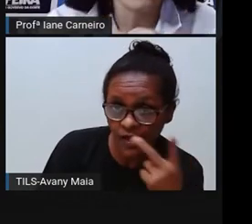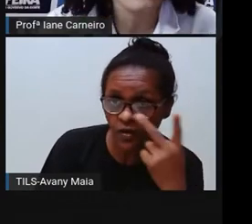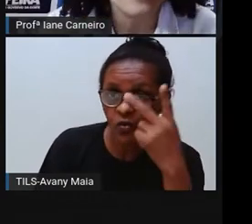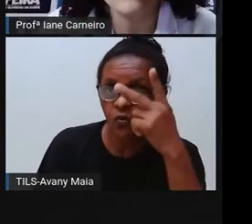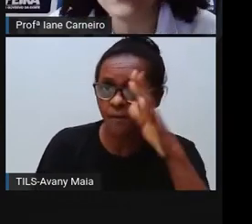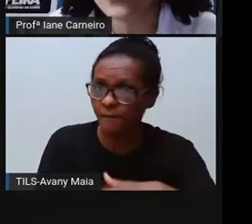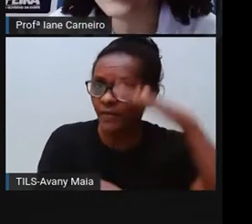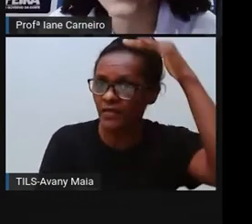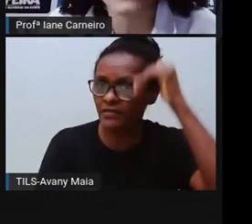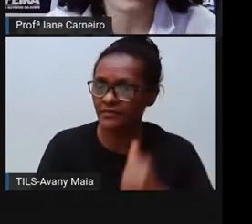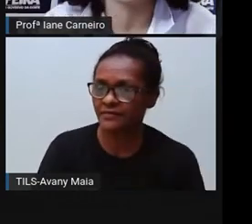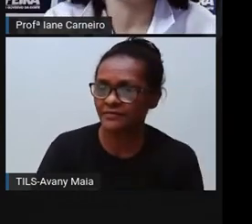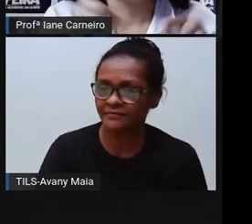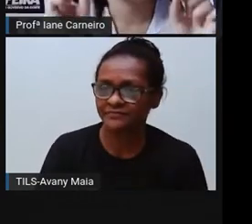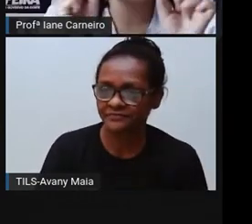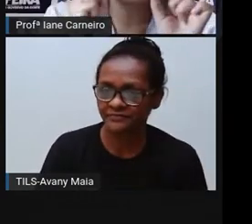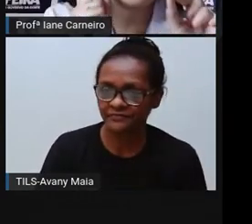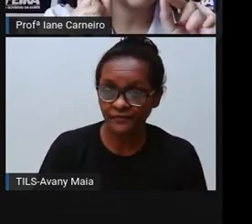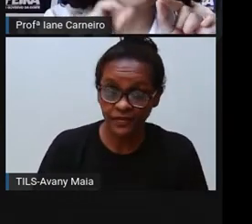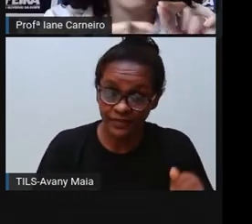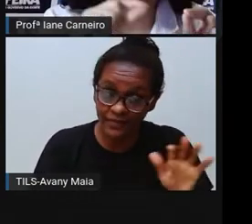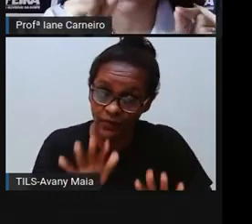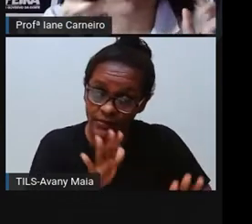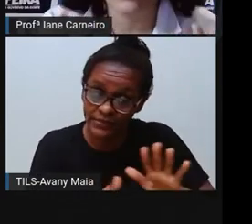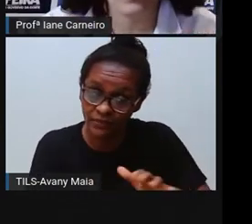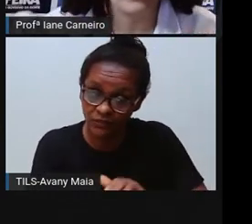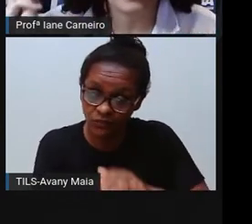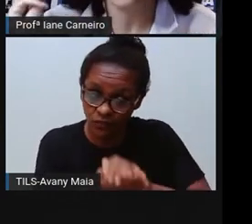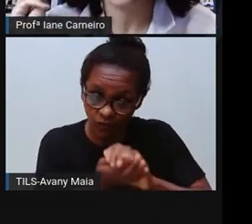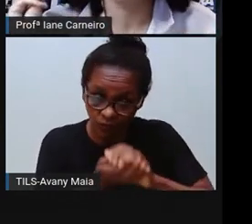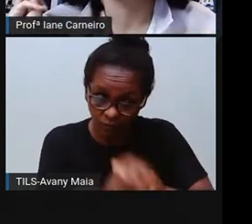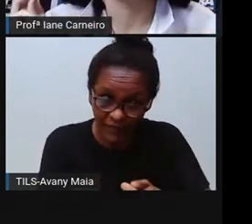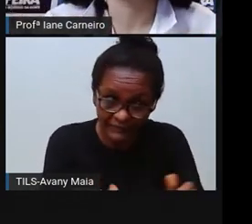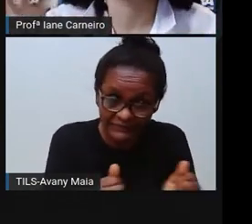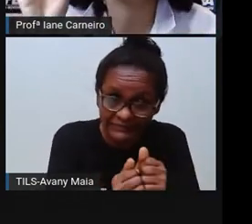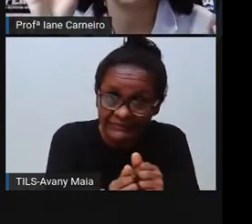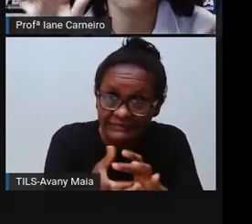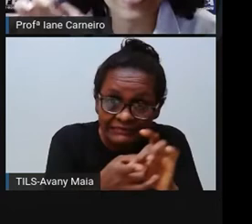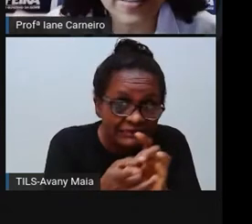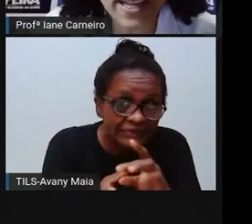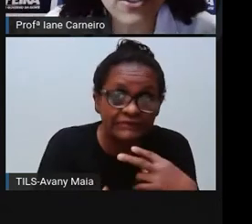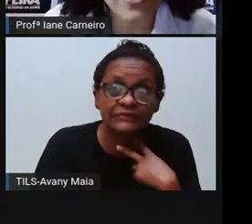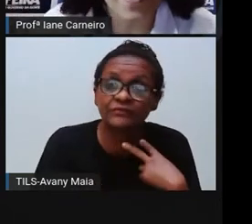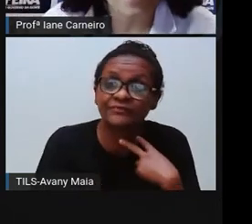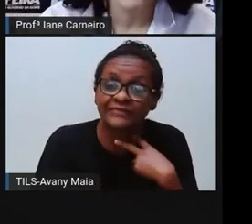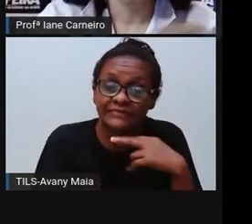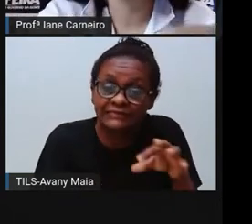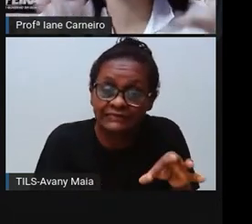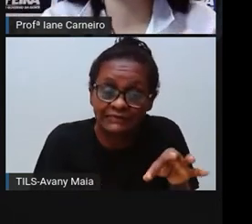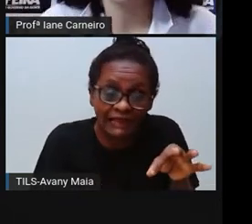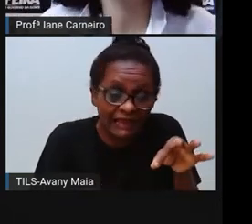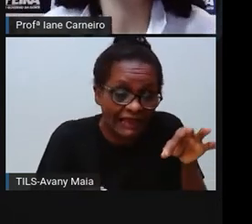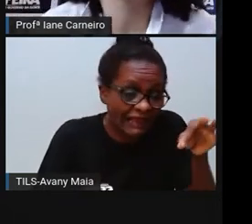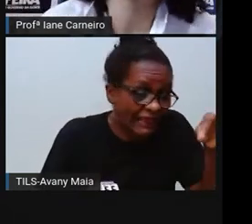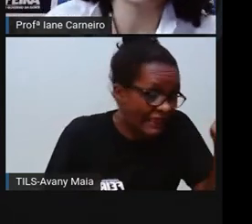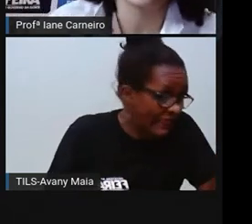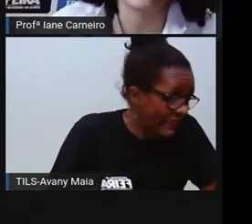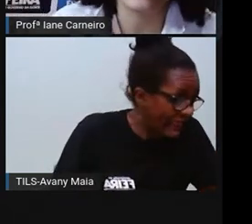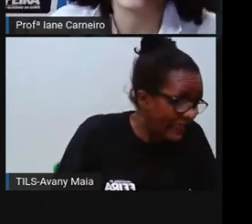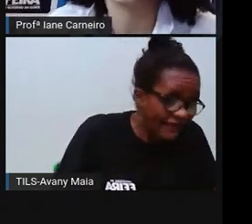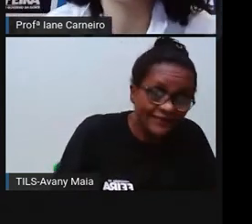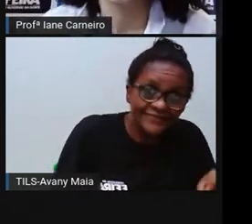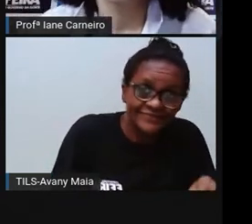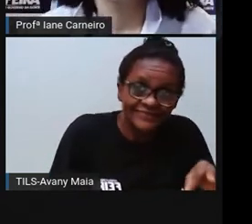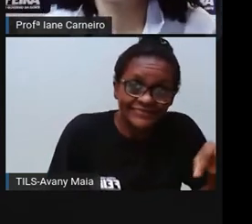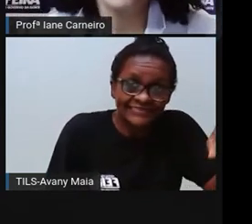tirar com bastante cuidado. Uma varetinha não pode encostar na outra, né? Você tem que tentar tirar sem mexer nas outras